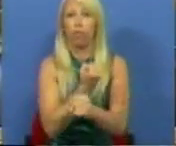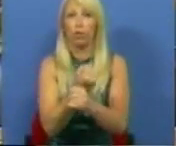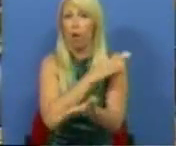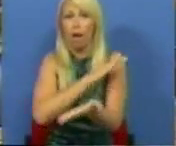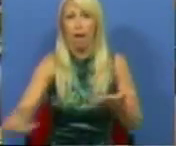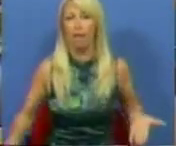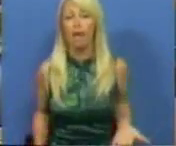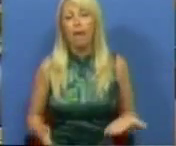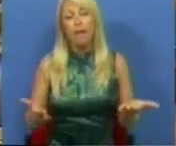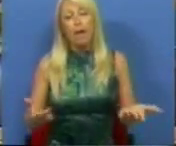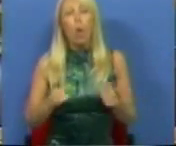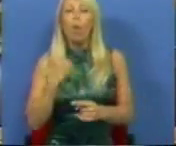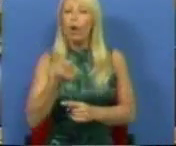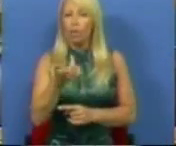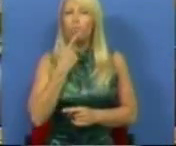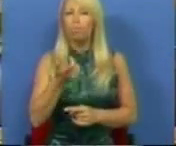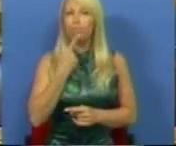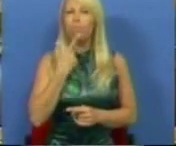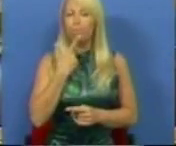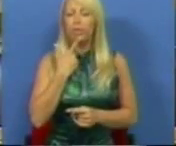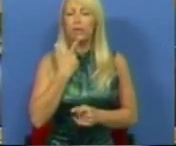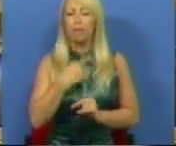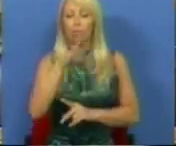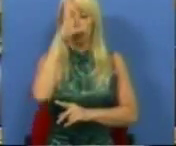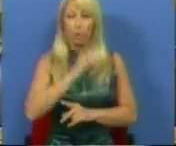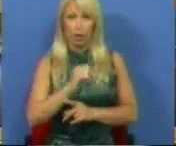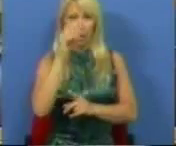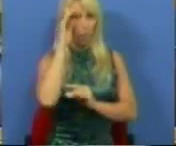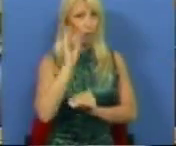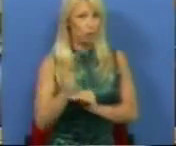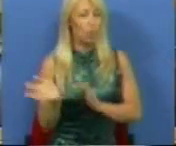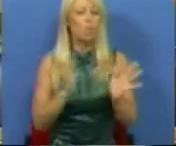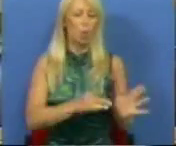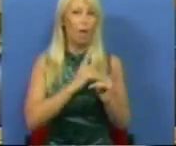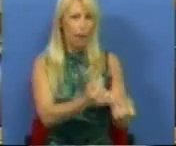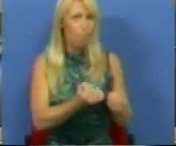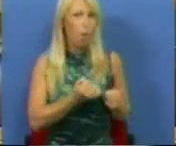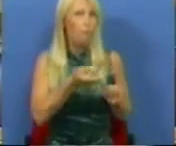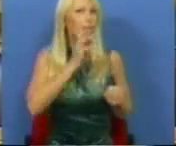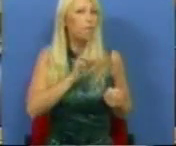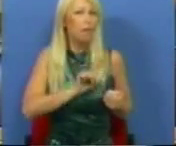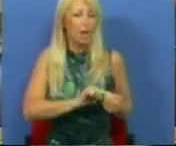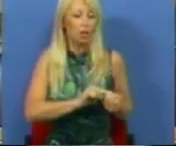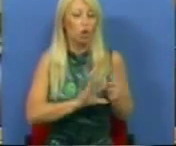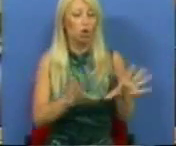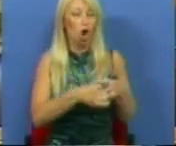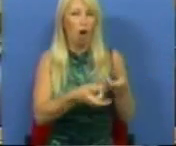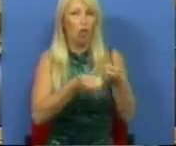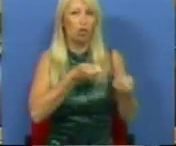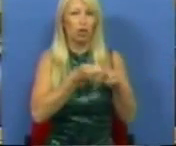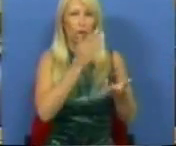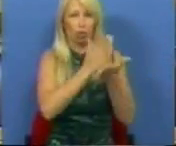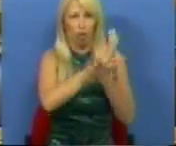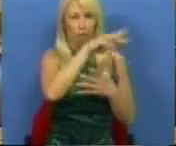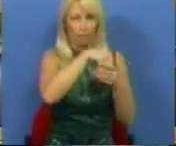nós percebemos por parte do Ministério da Educação é, por um lado, poupar nas direções dos órgãos de gestão da